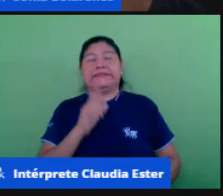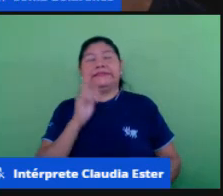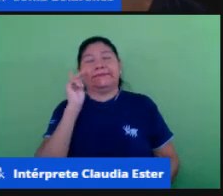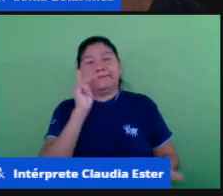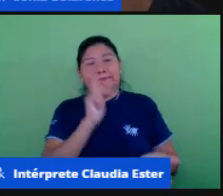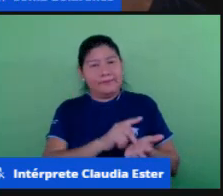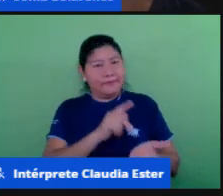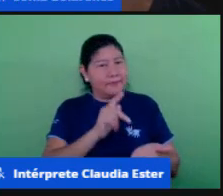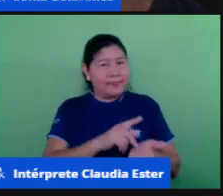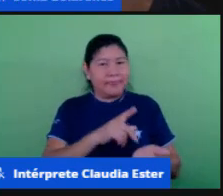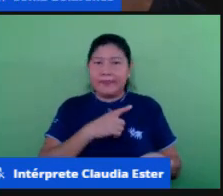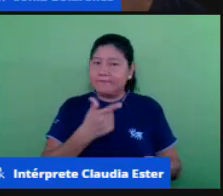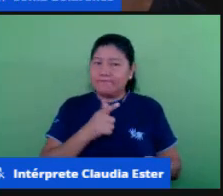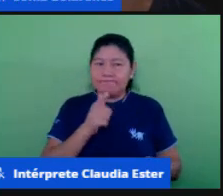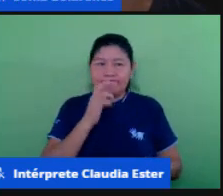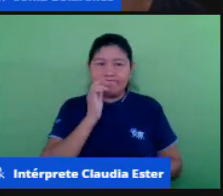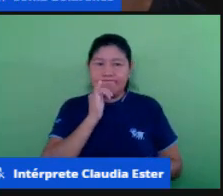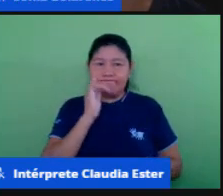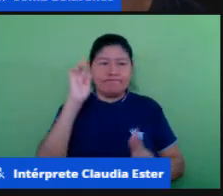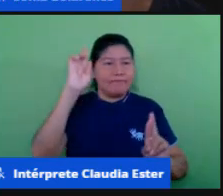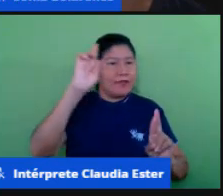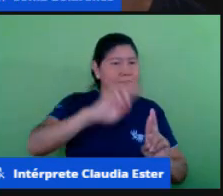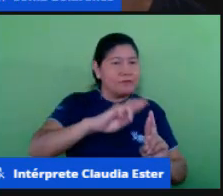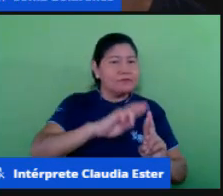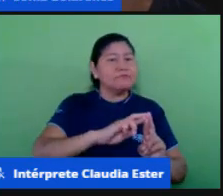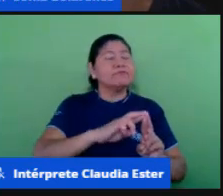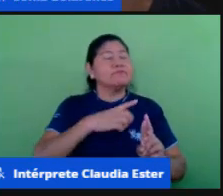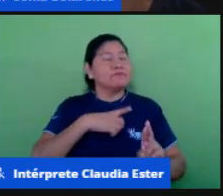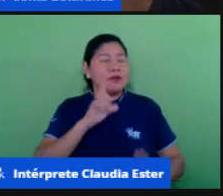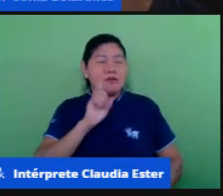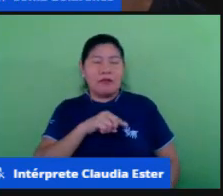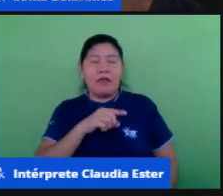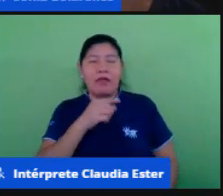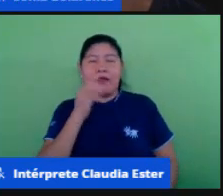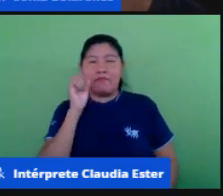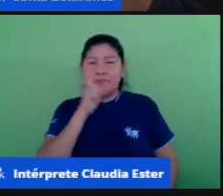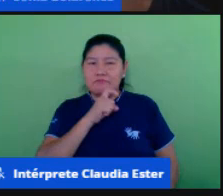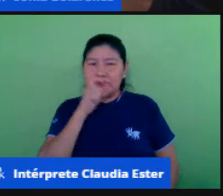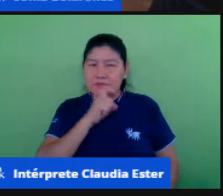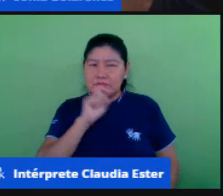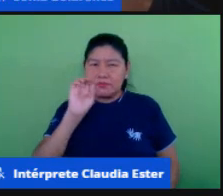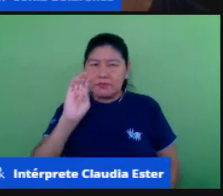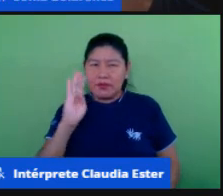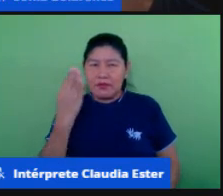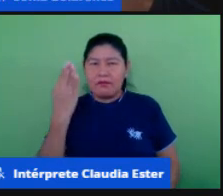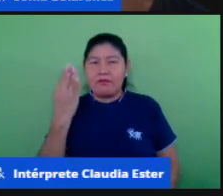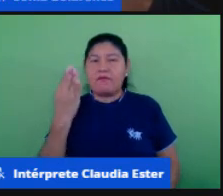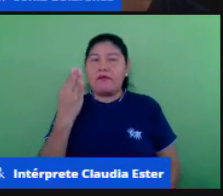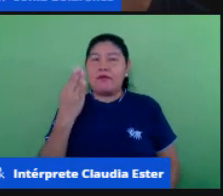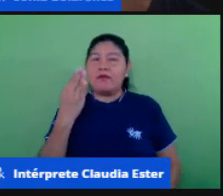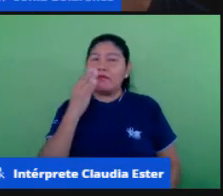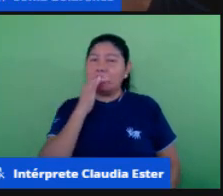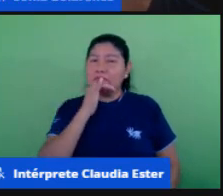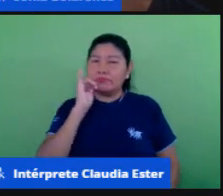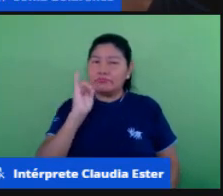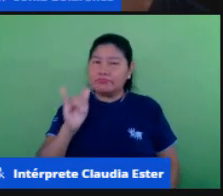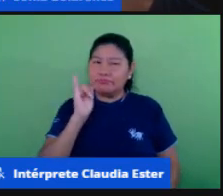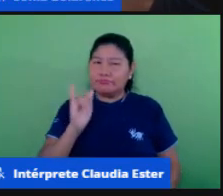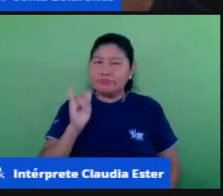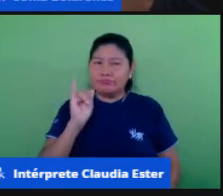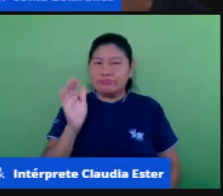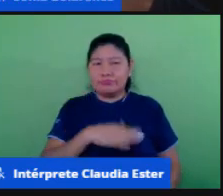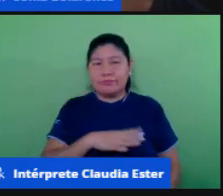não é conhecimento isso é desinformação não é? vejam o nosso papel mas